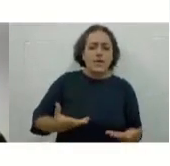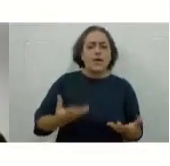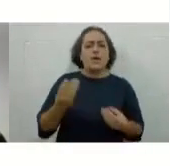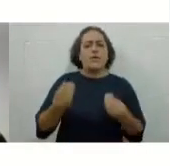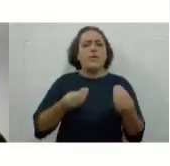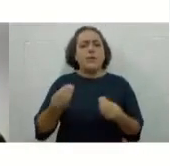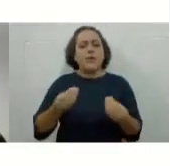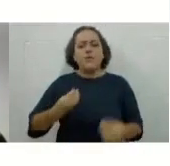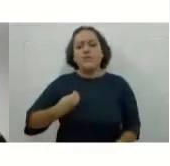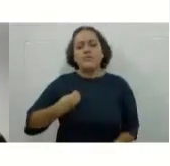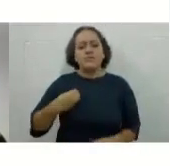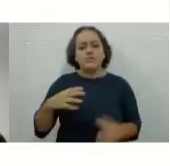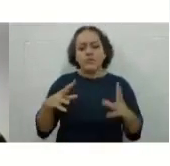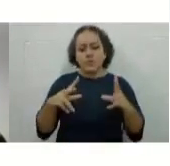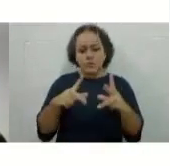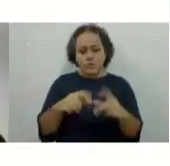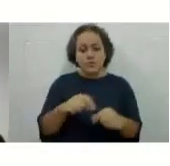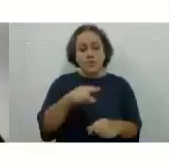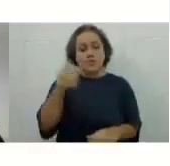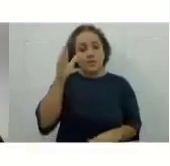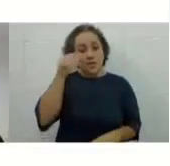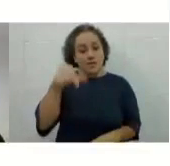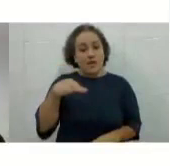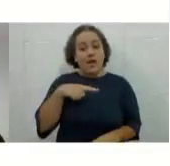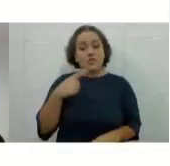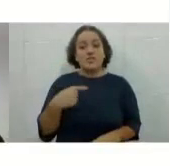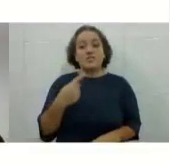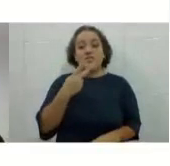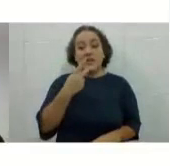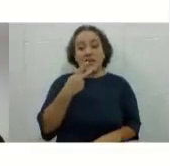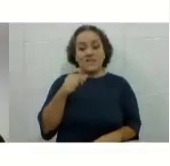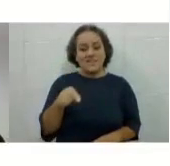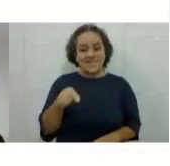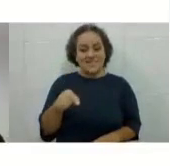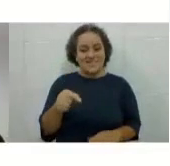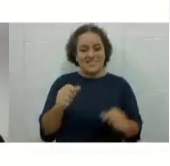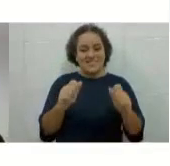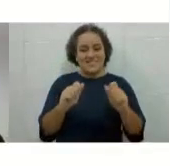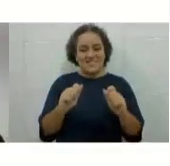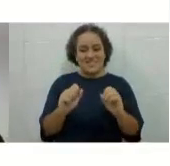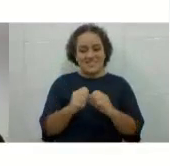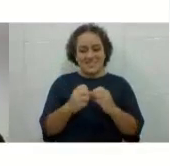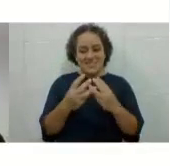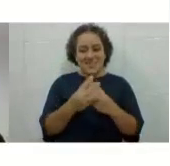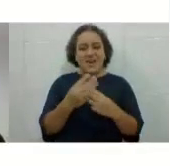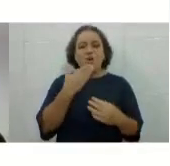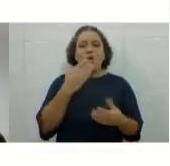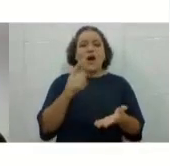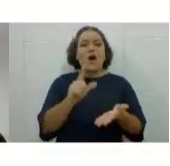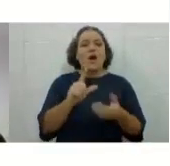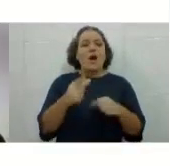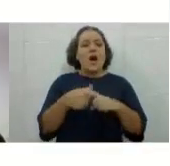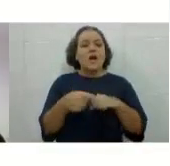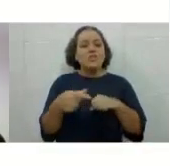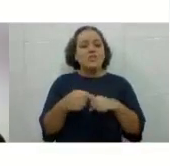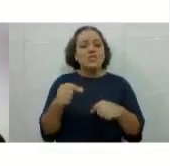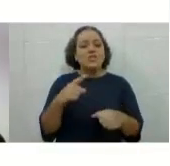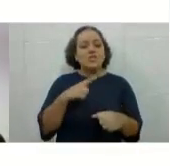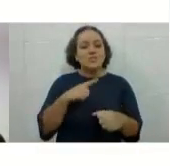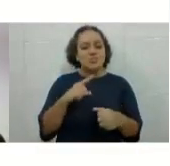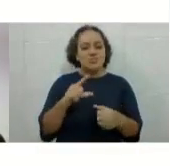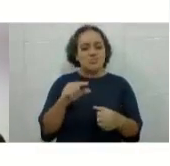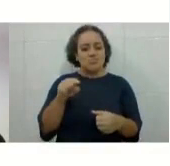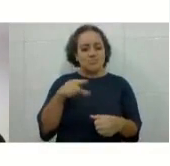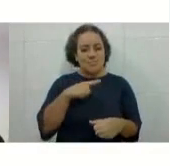Vocês estão vendo aqui que a gente está até citando nesses slides quais os artigos onde se encontram essas